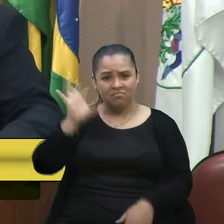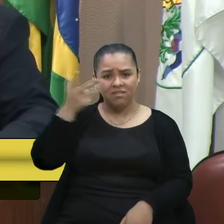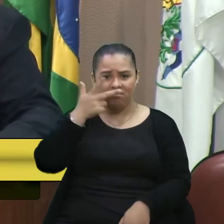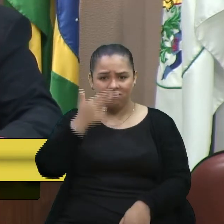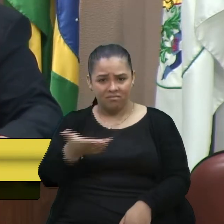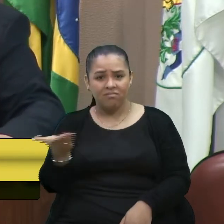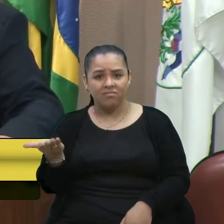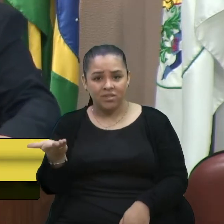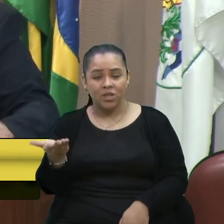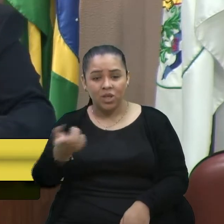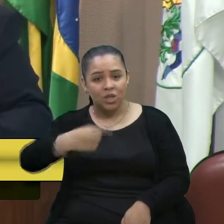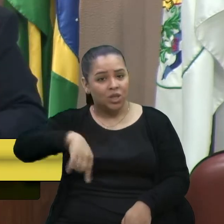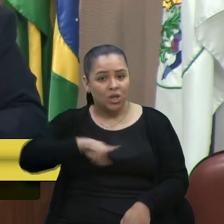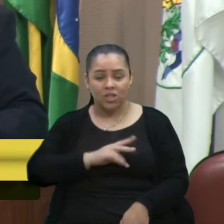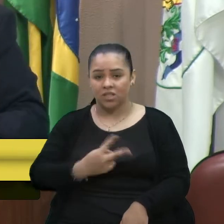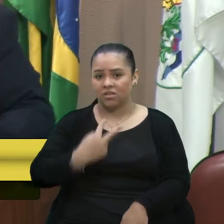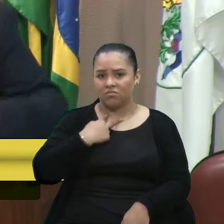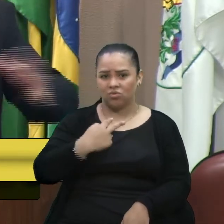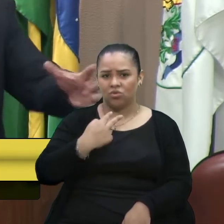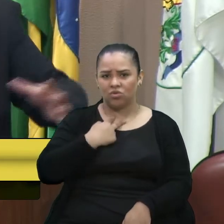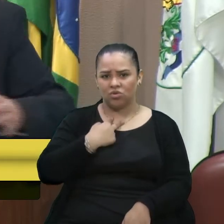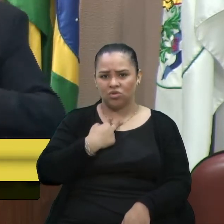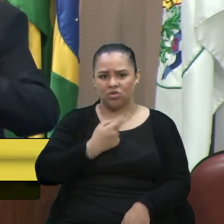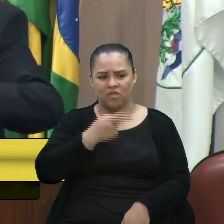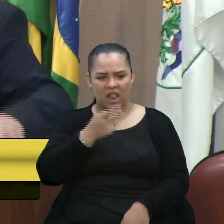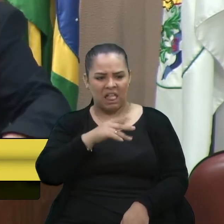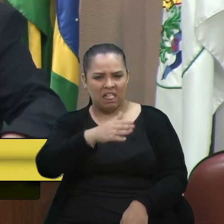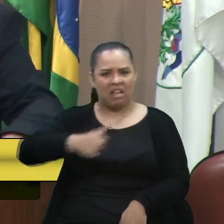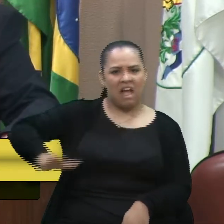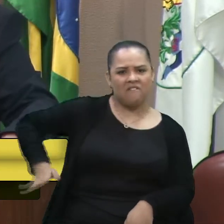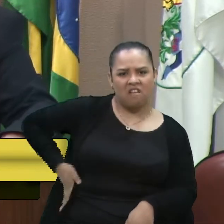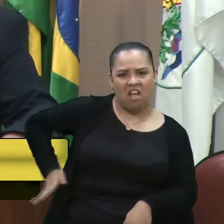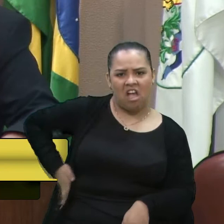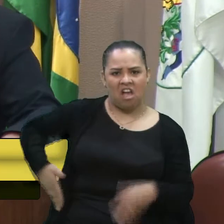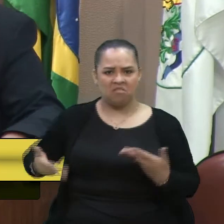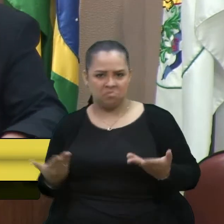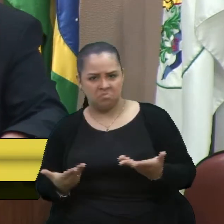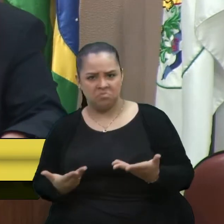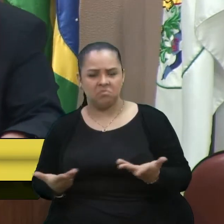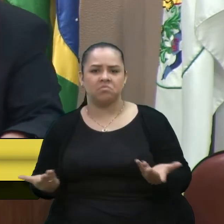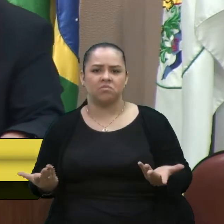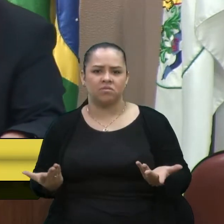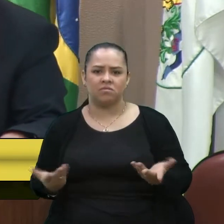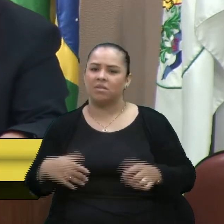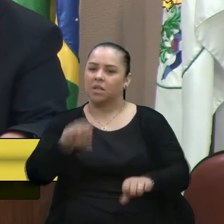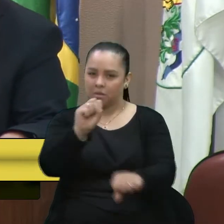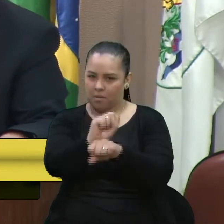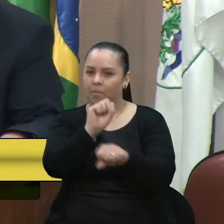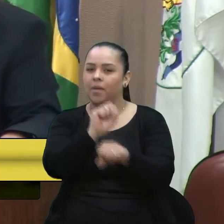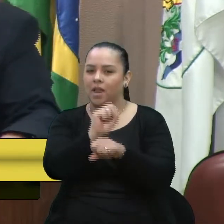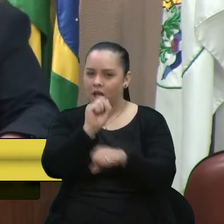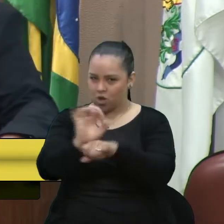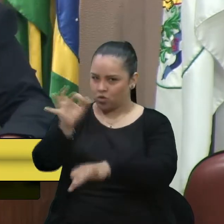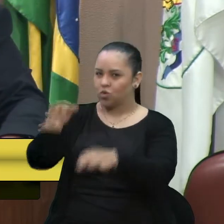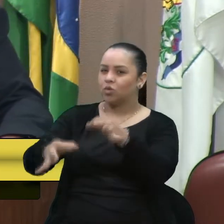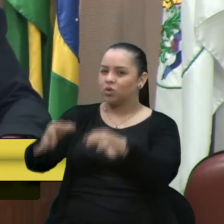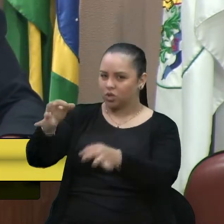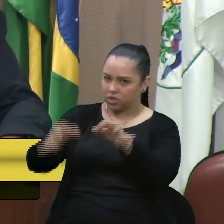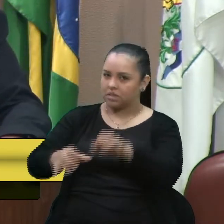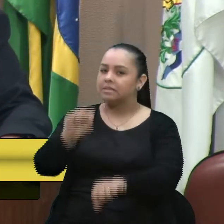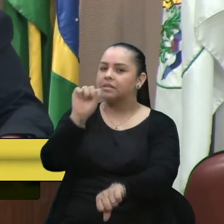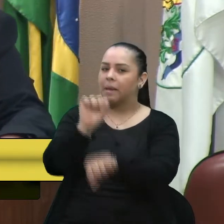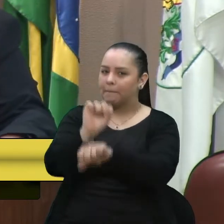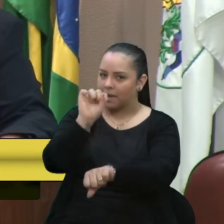Então, a gente não pode ir chamar os outros. Esse é bandido, esse não é aquele. Vamos esperar a justiça. Vamos esperar.